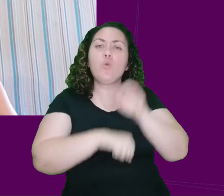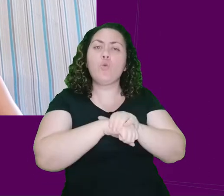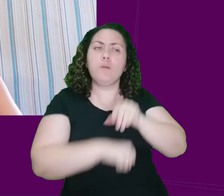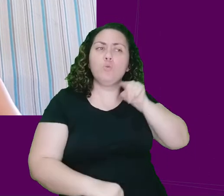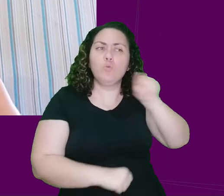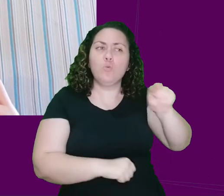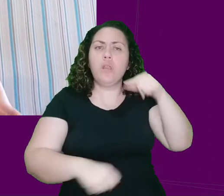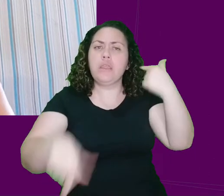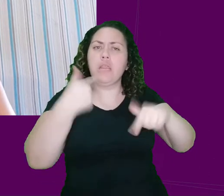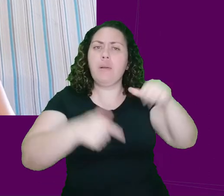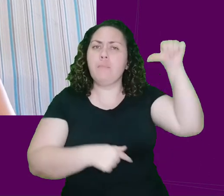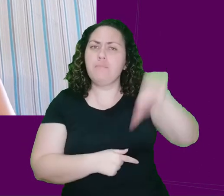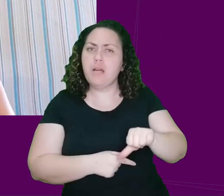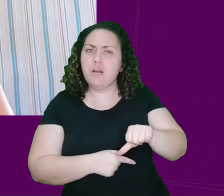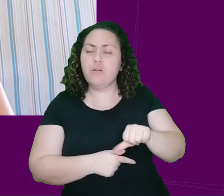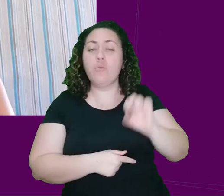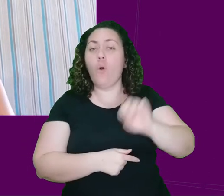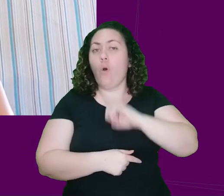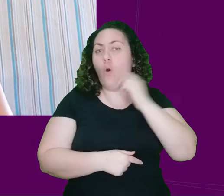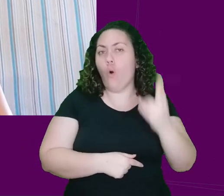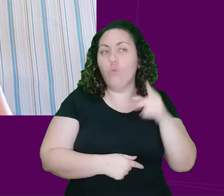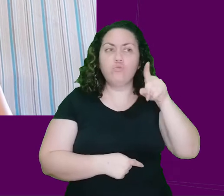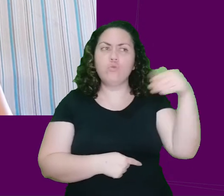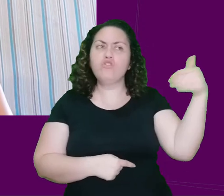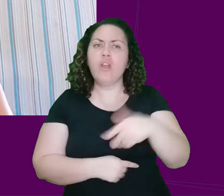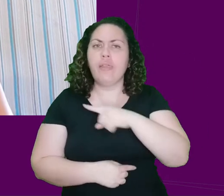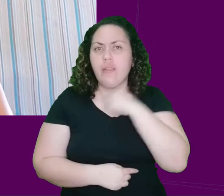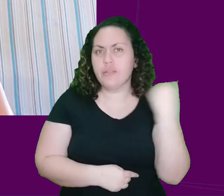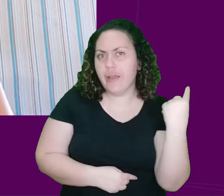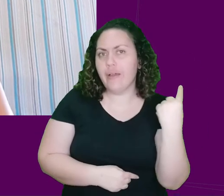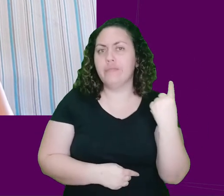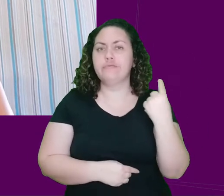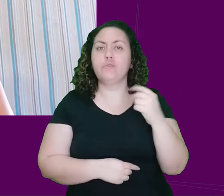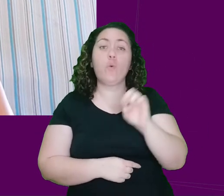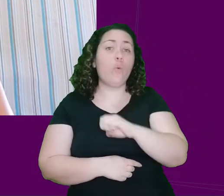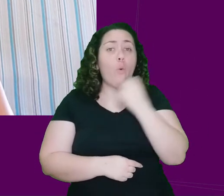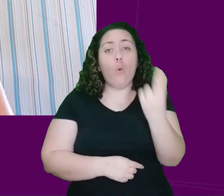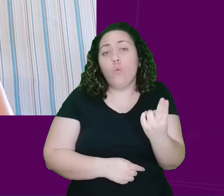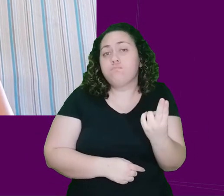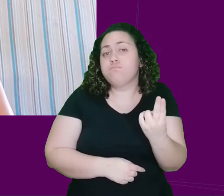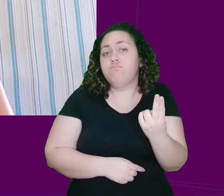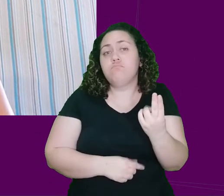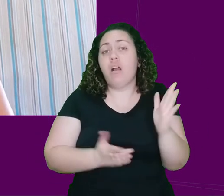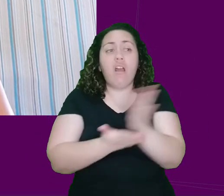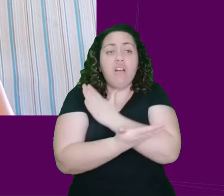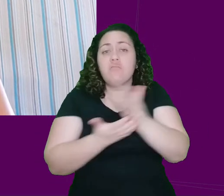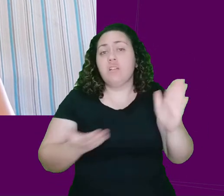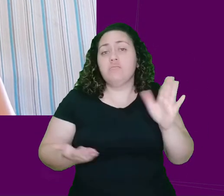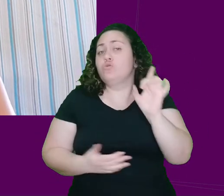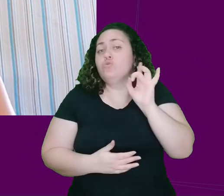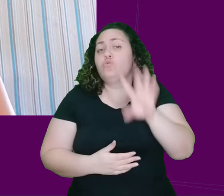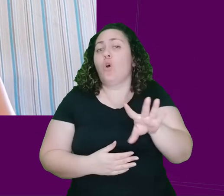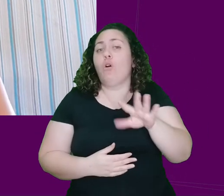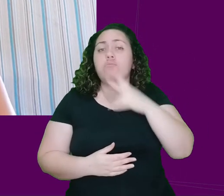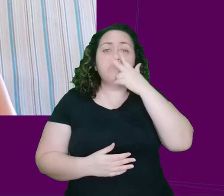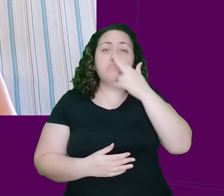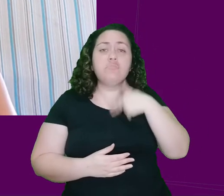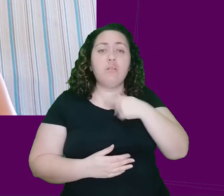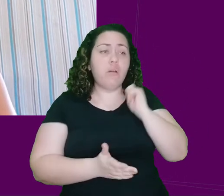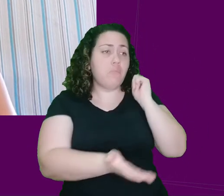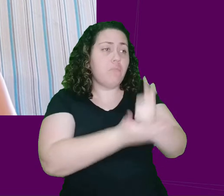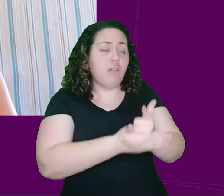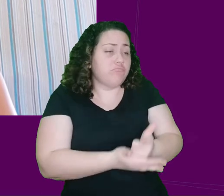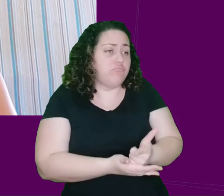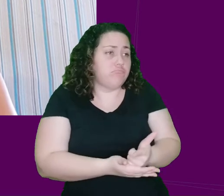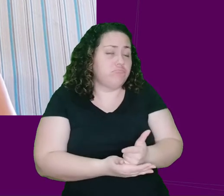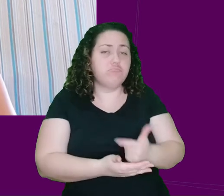na verdade, era ele que tinha trabalhado mal ou que tinha chegado atrasado. Ou, às vezes, ele fazia isso sem